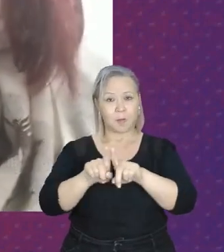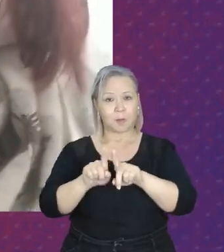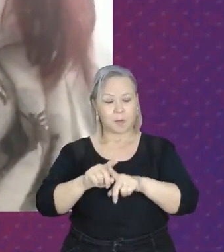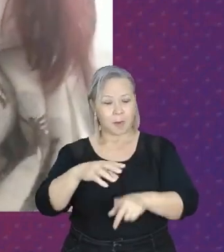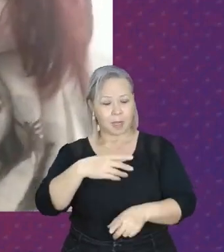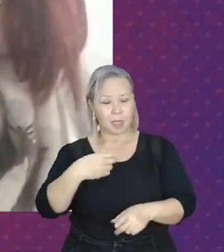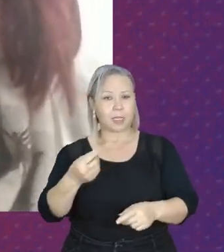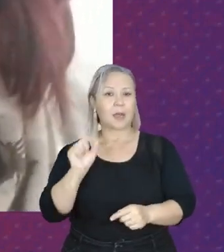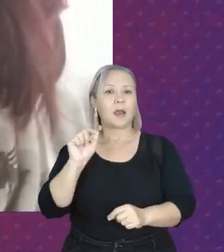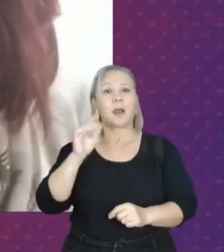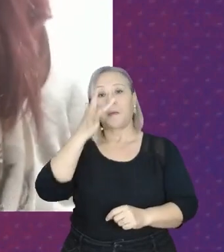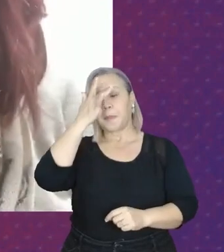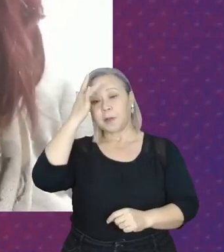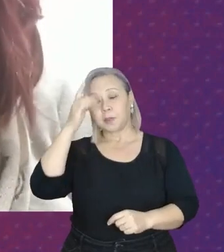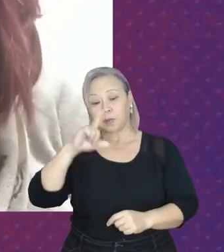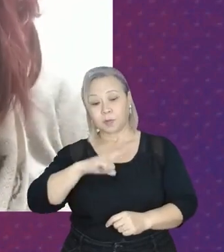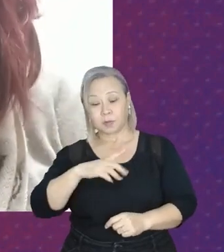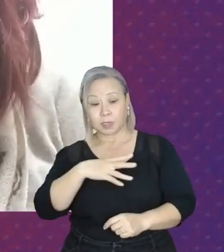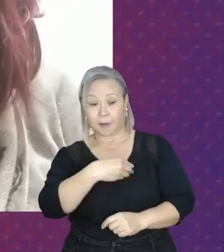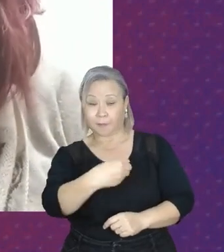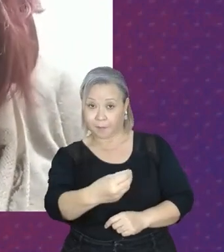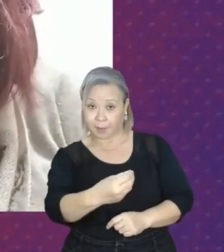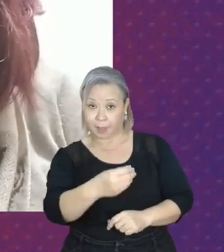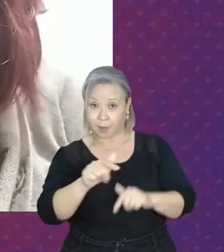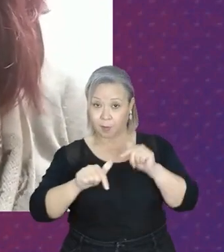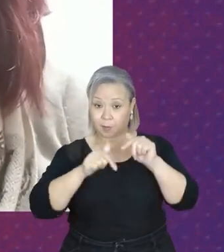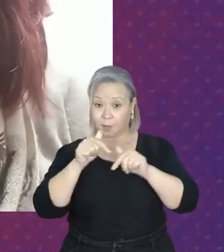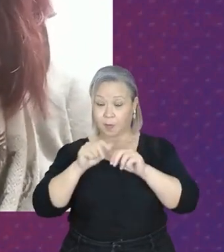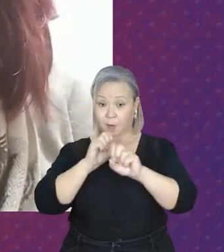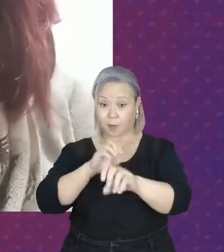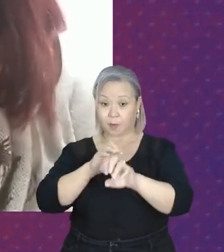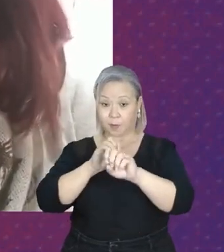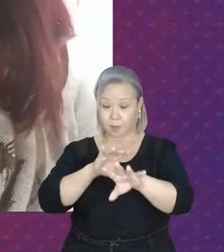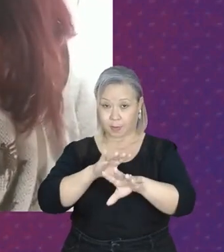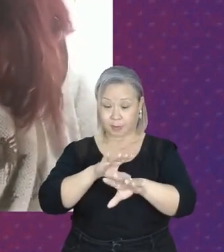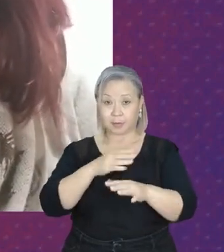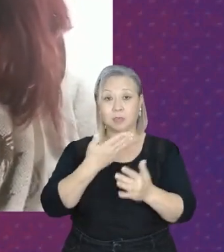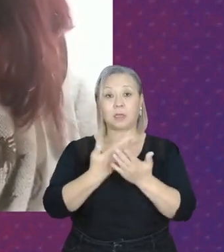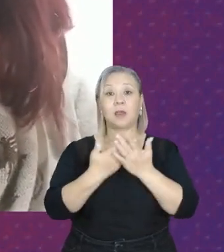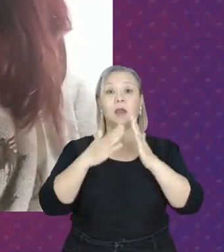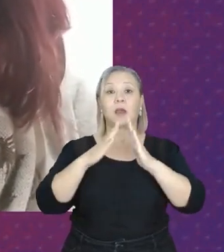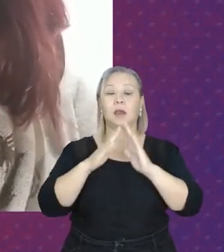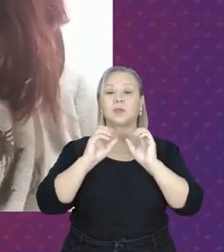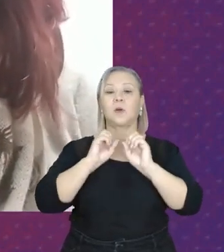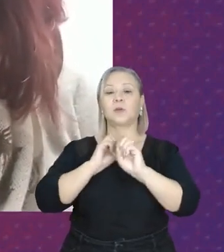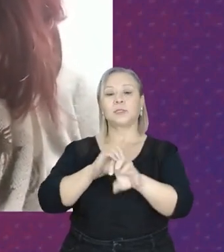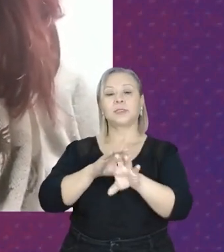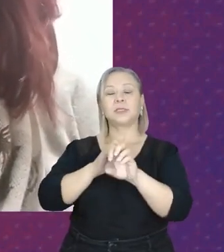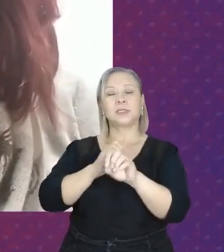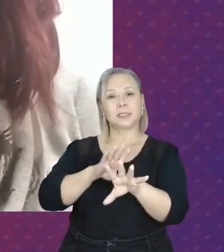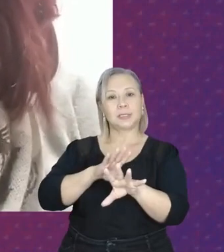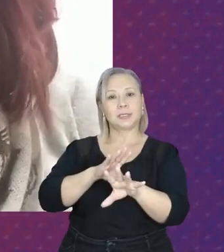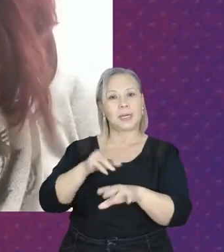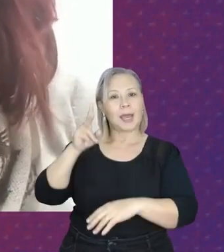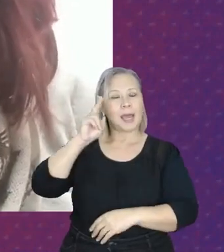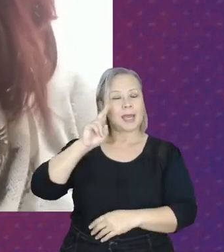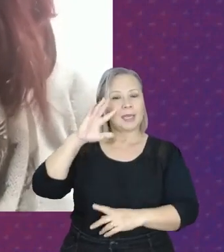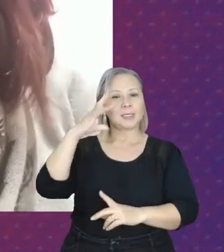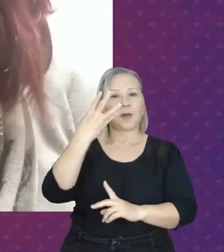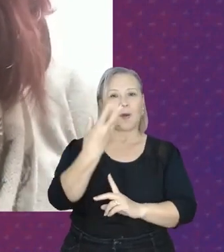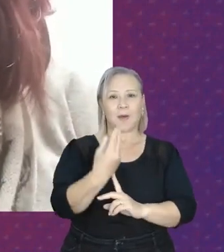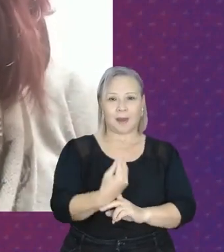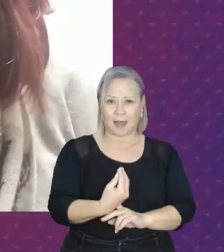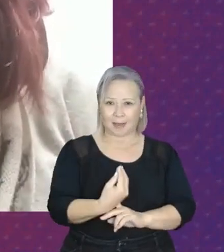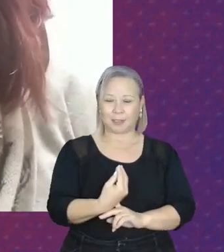trabalha com a educação, que a escola ensina a história da arte